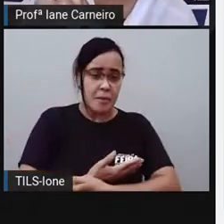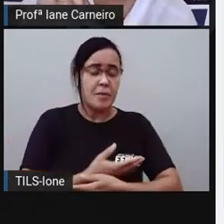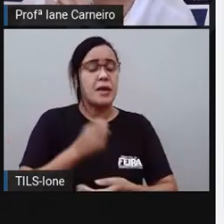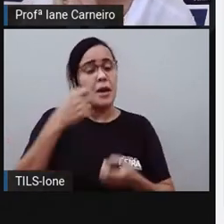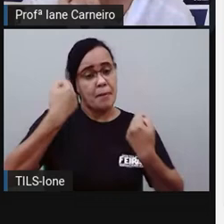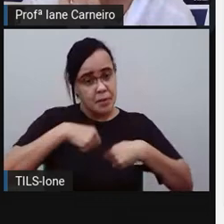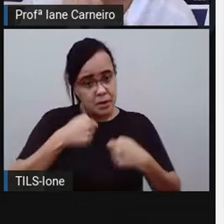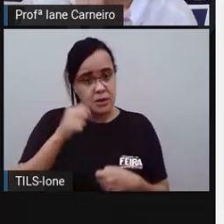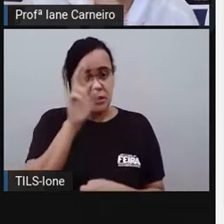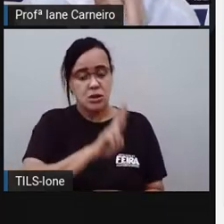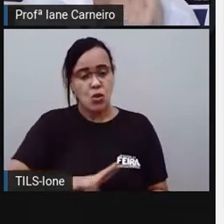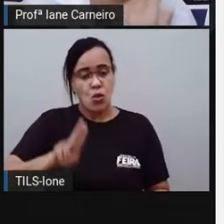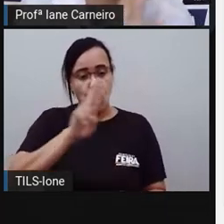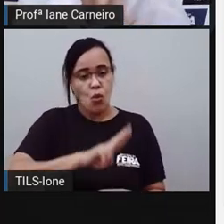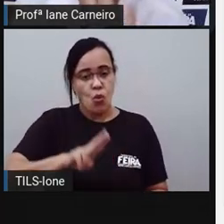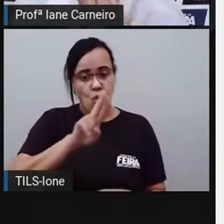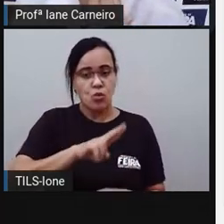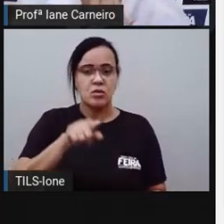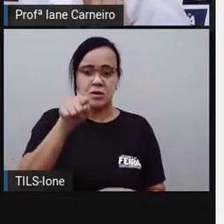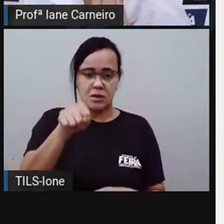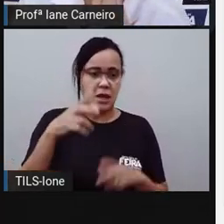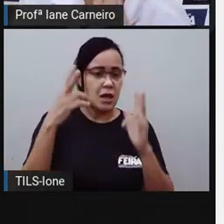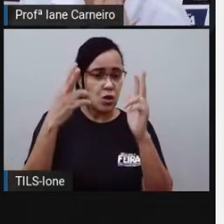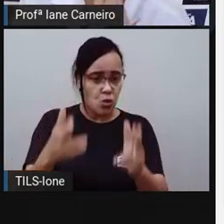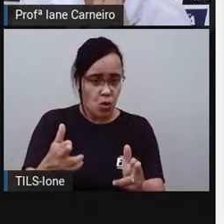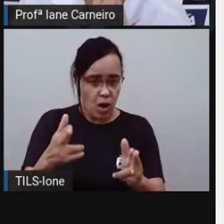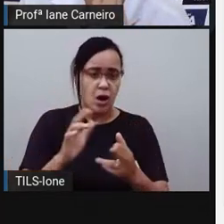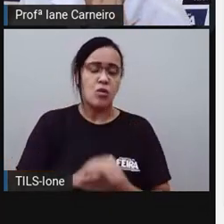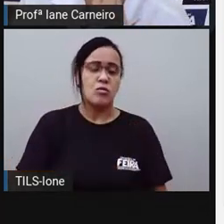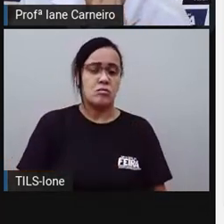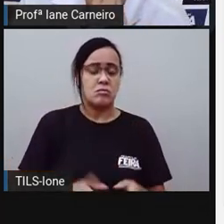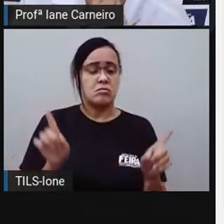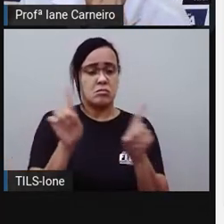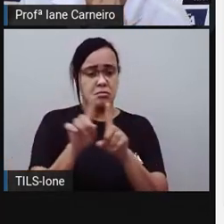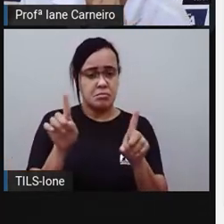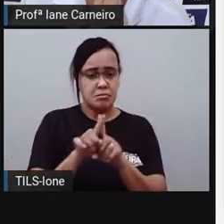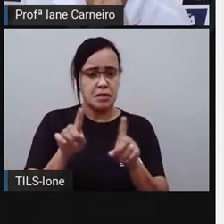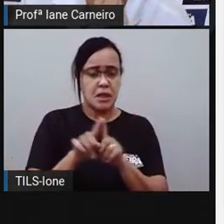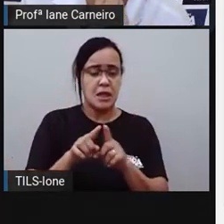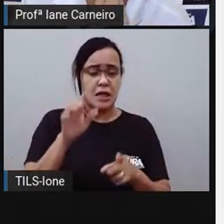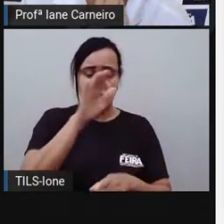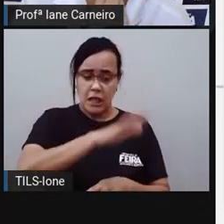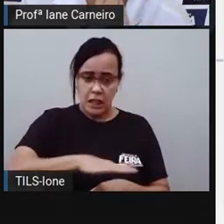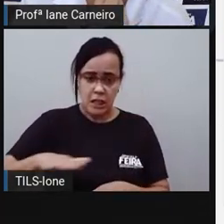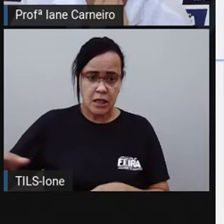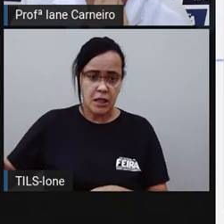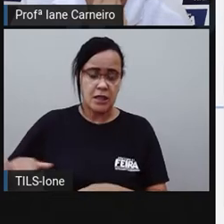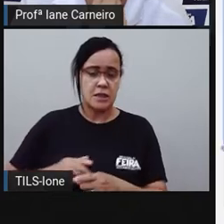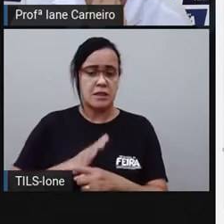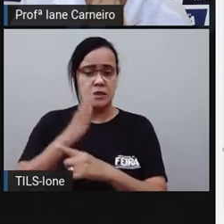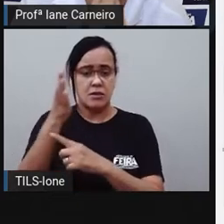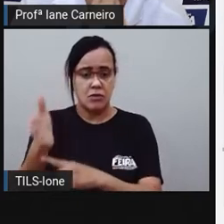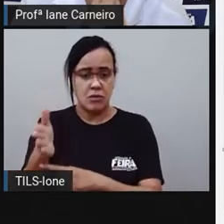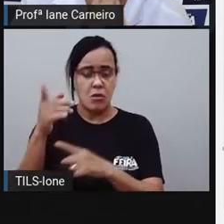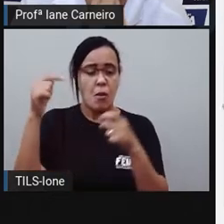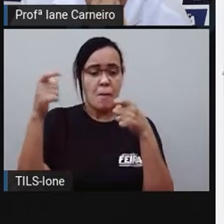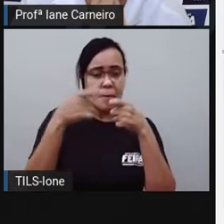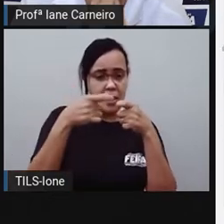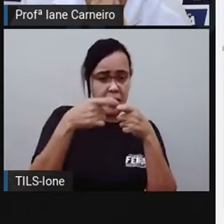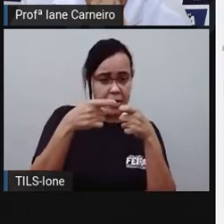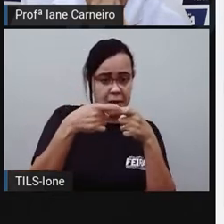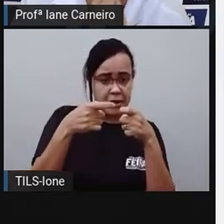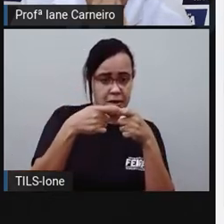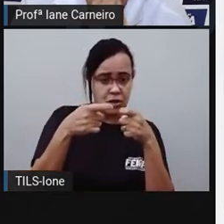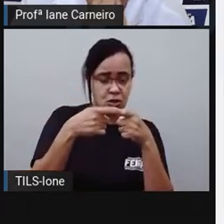por exemplo, né? E aí, quando as crianças vão também ao pediatra, vou colocar aqui,